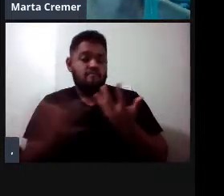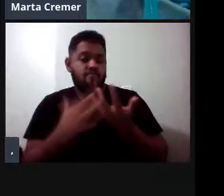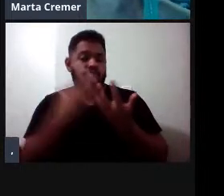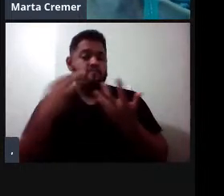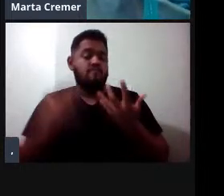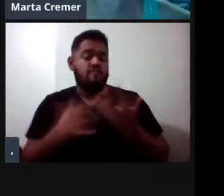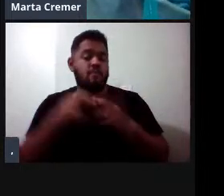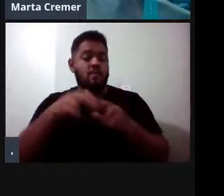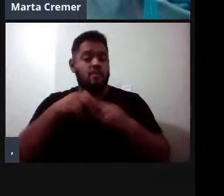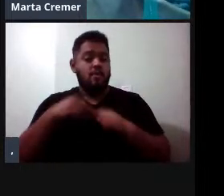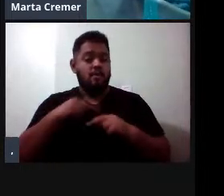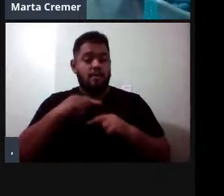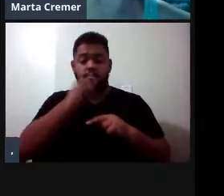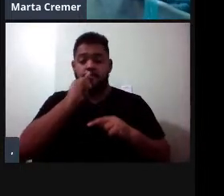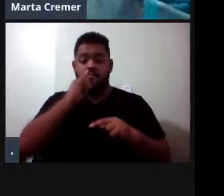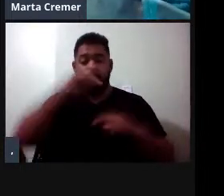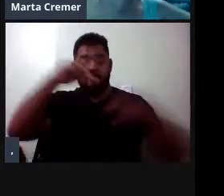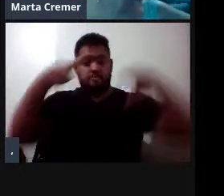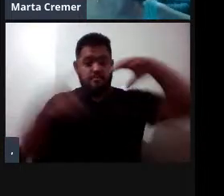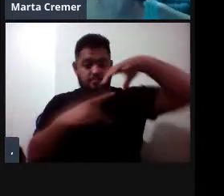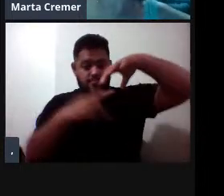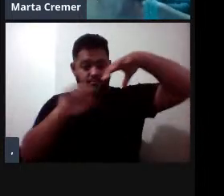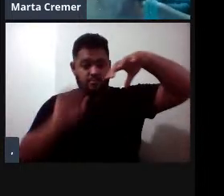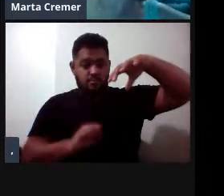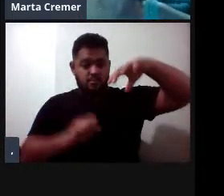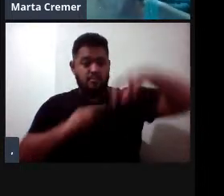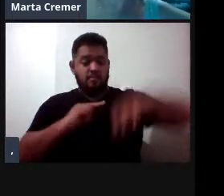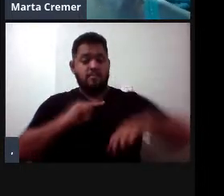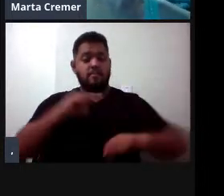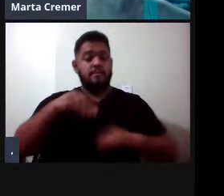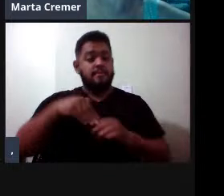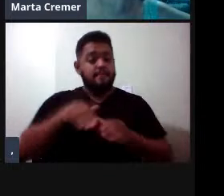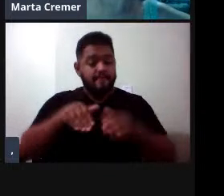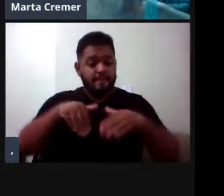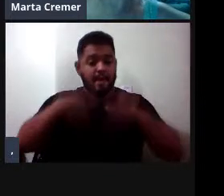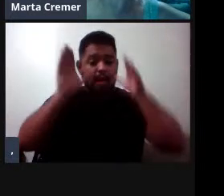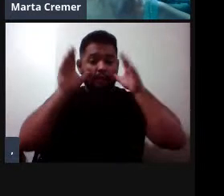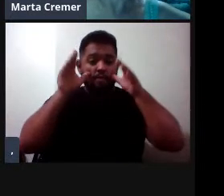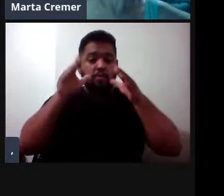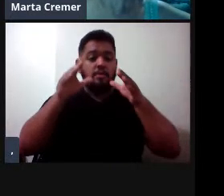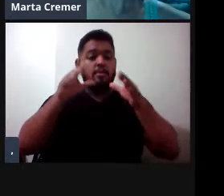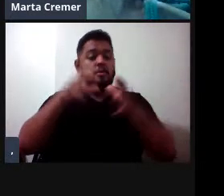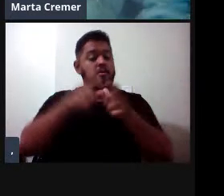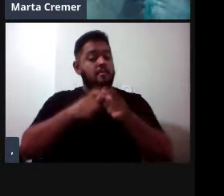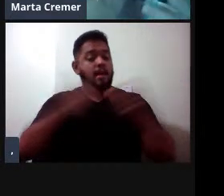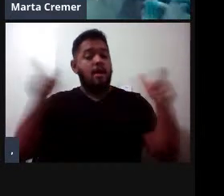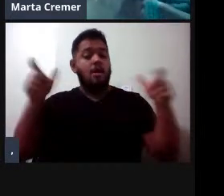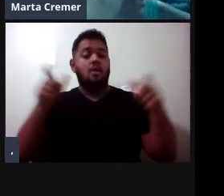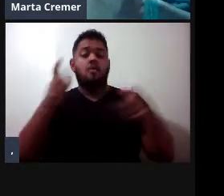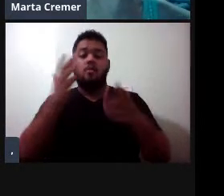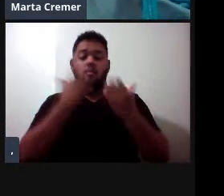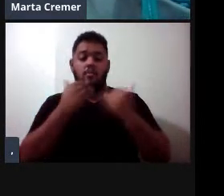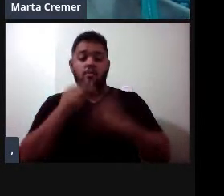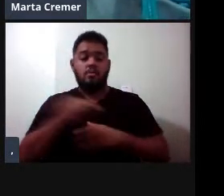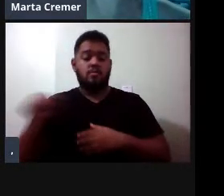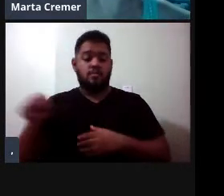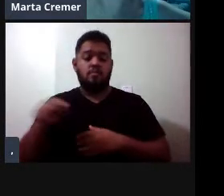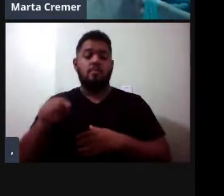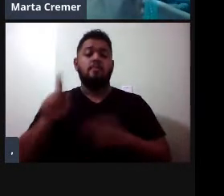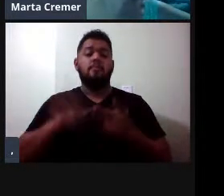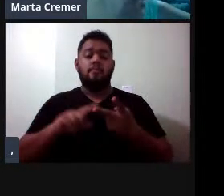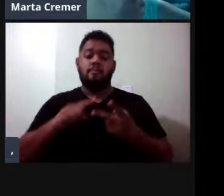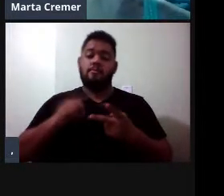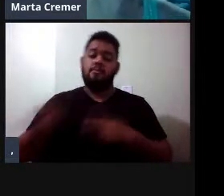latitudes elevadas, né, onde tem maior concentração desse tipo de alimento. Por outro lado, a gente tem a foca